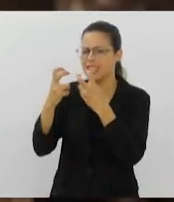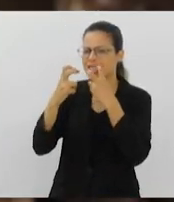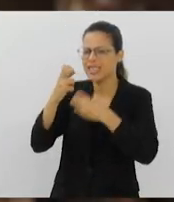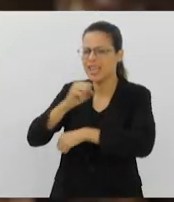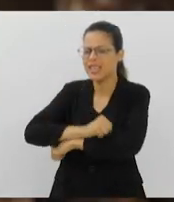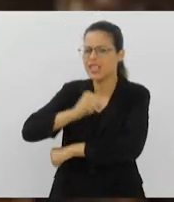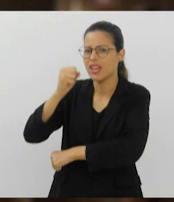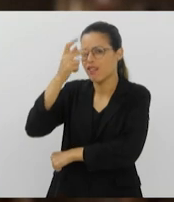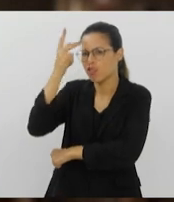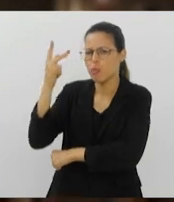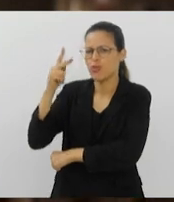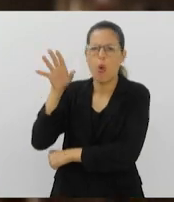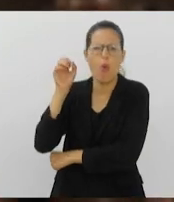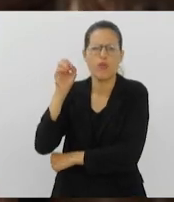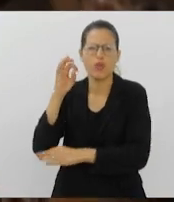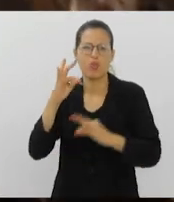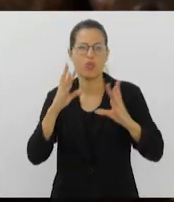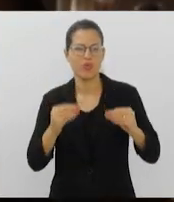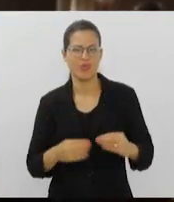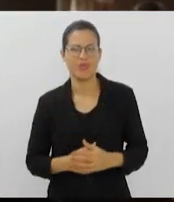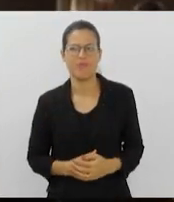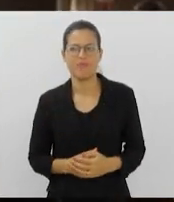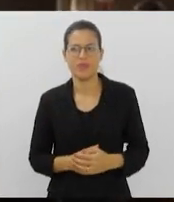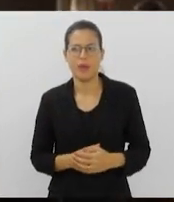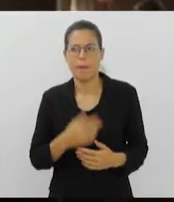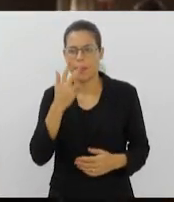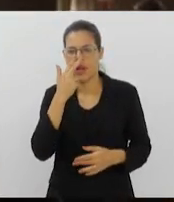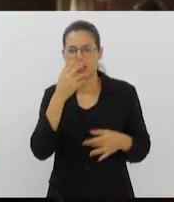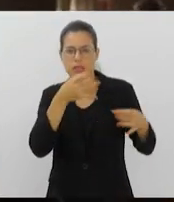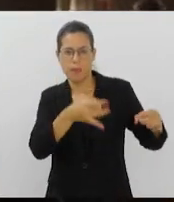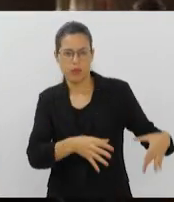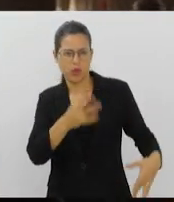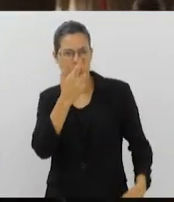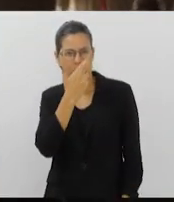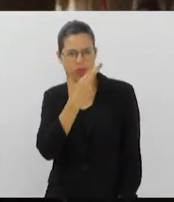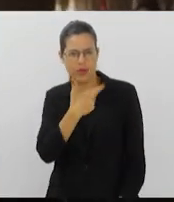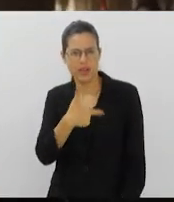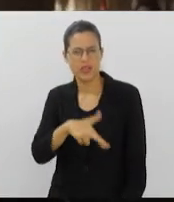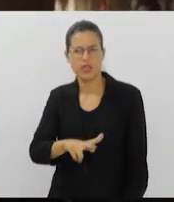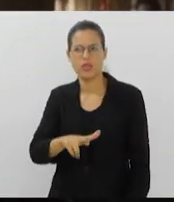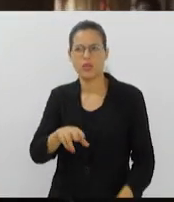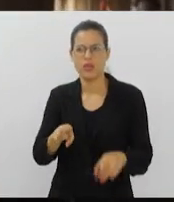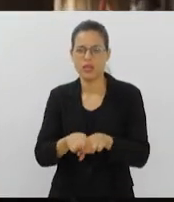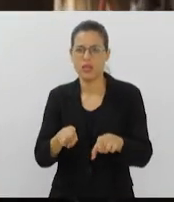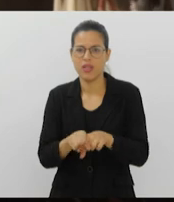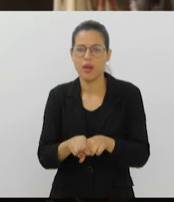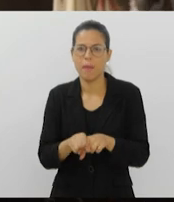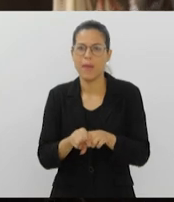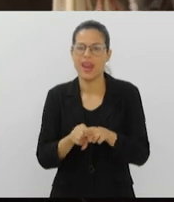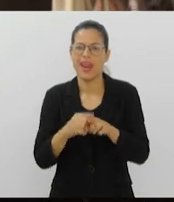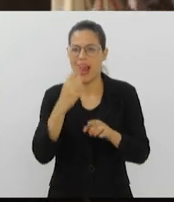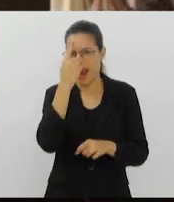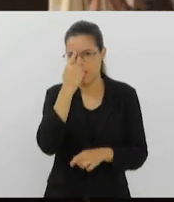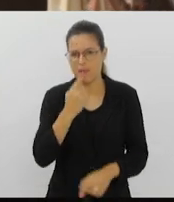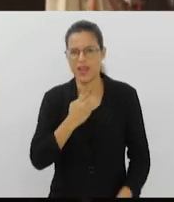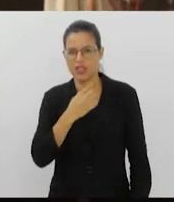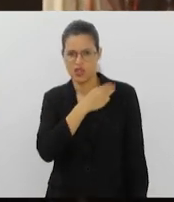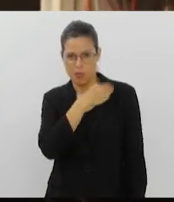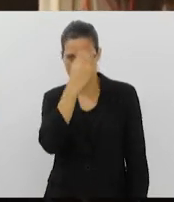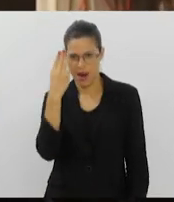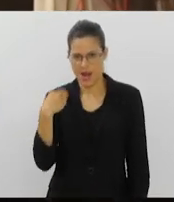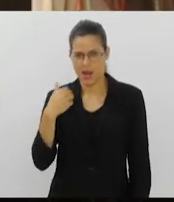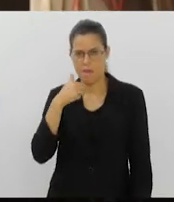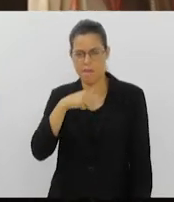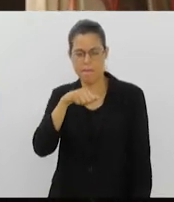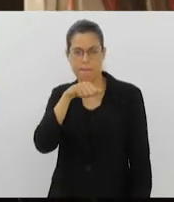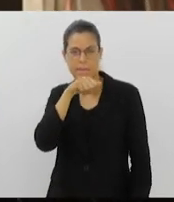Ao deixar de lado o aspecto religioso e desmistificar a figura de Maria de Nazaré, Mãe de Jesus, o espetáculo